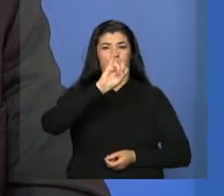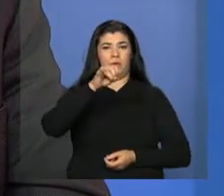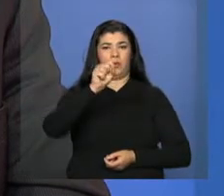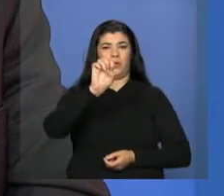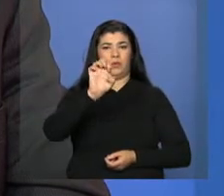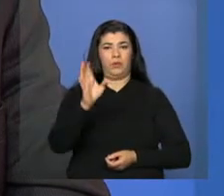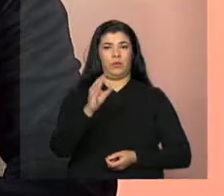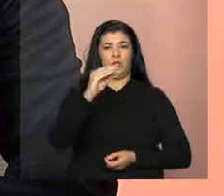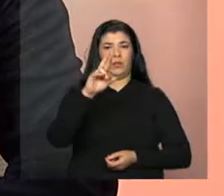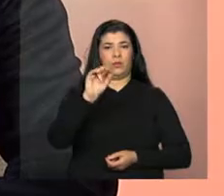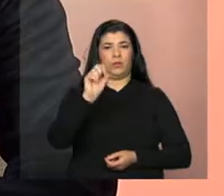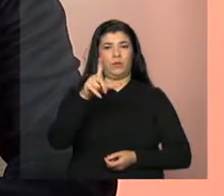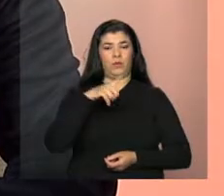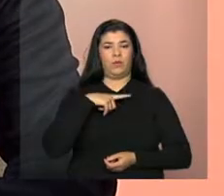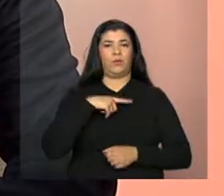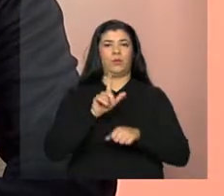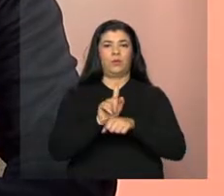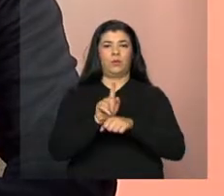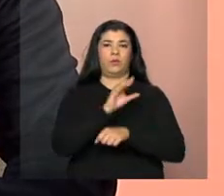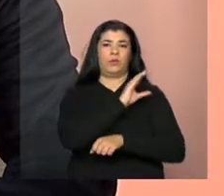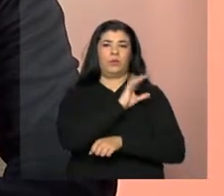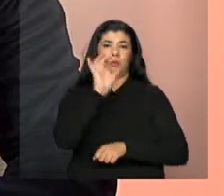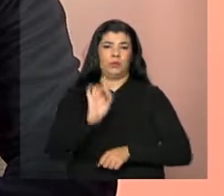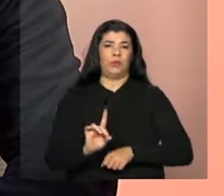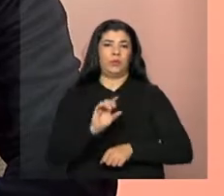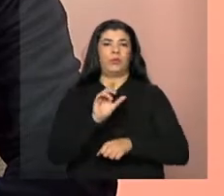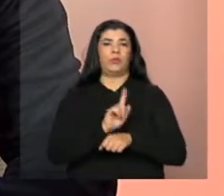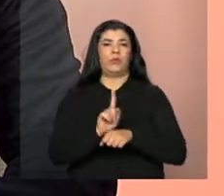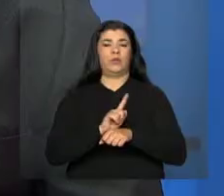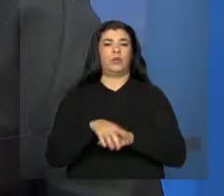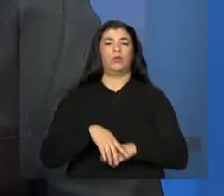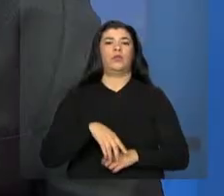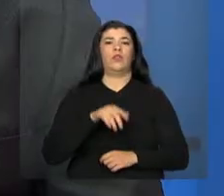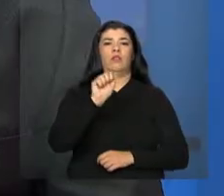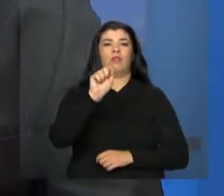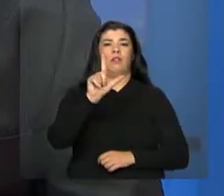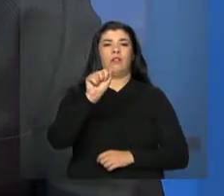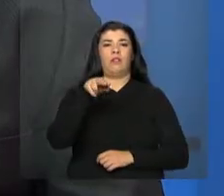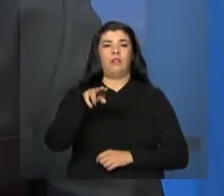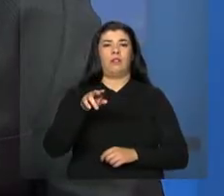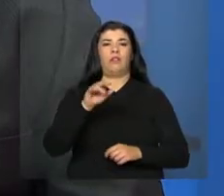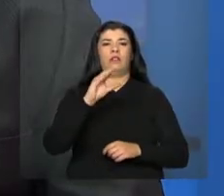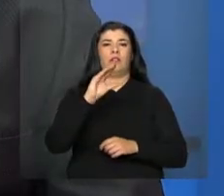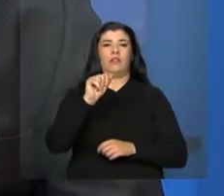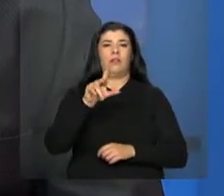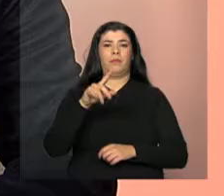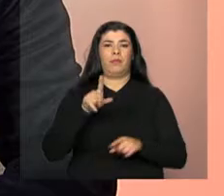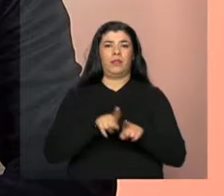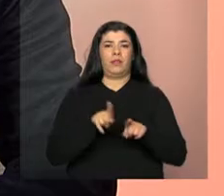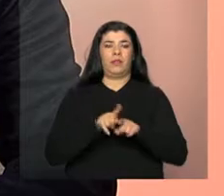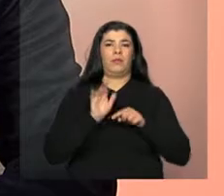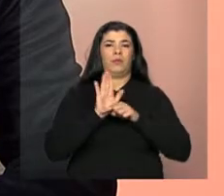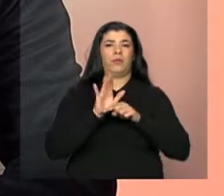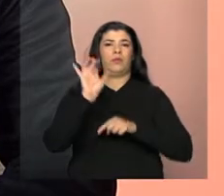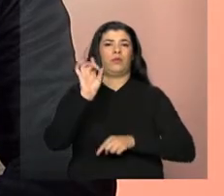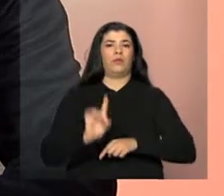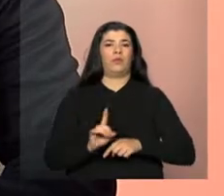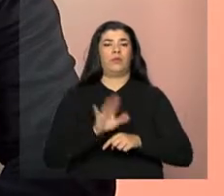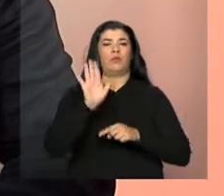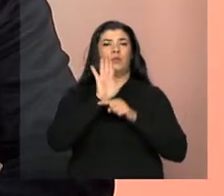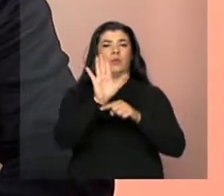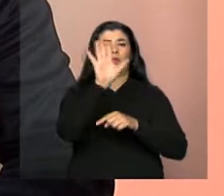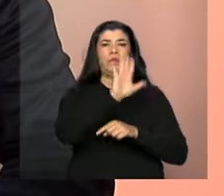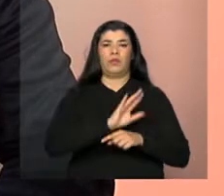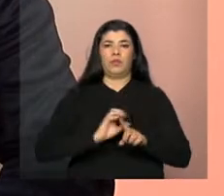gestão do SUAS, e Alain Camelo, assessor da diretoria executiva do Fundo Nacional de Assistência Social.